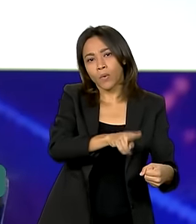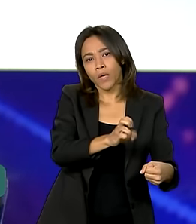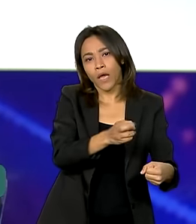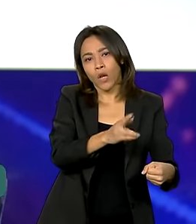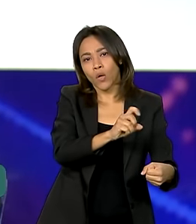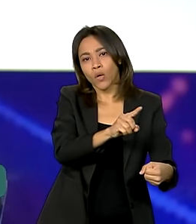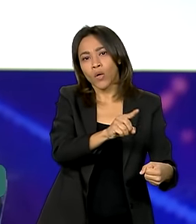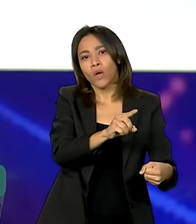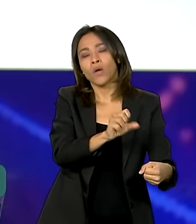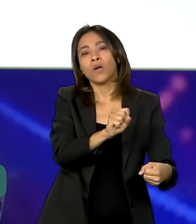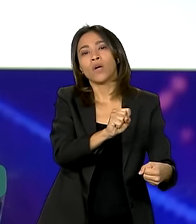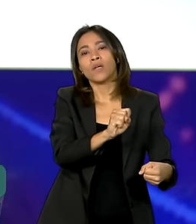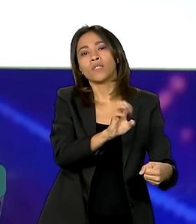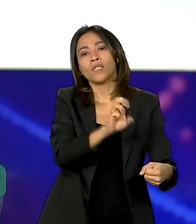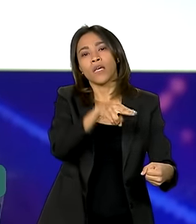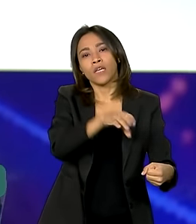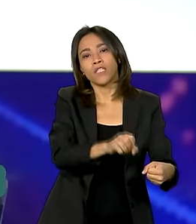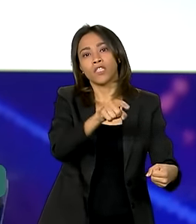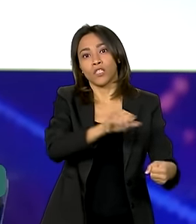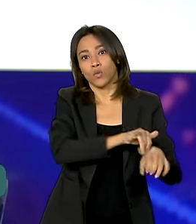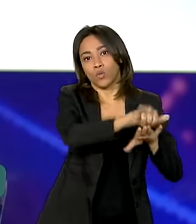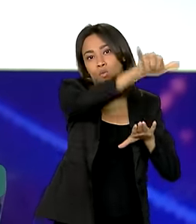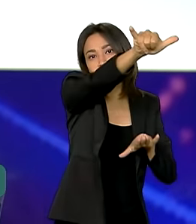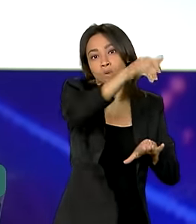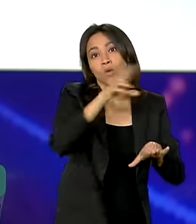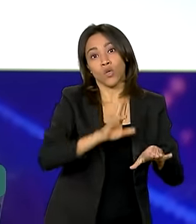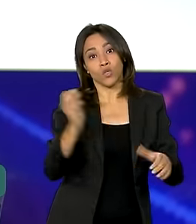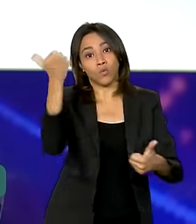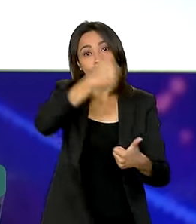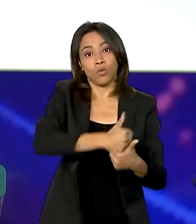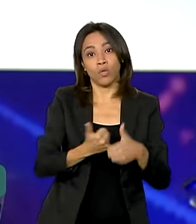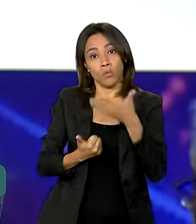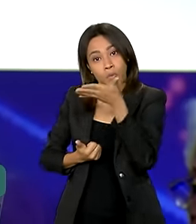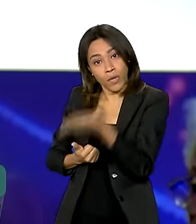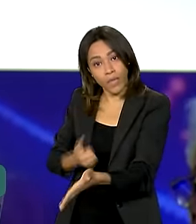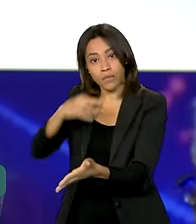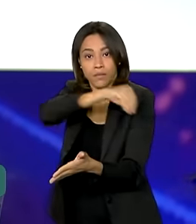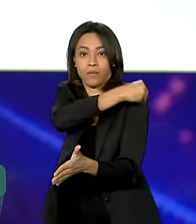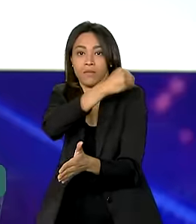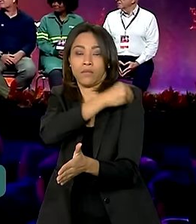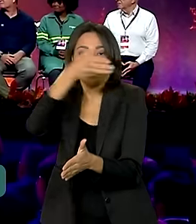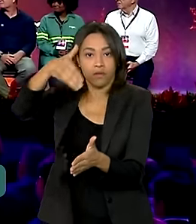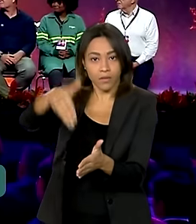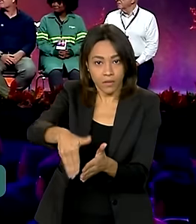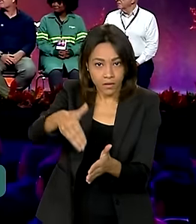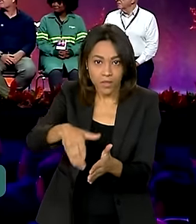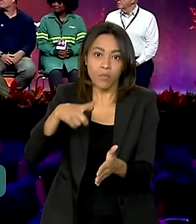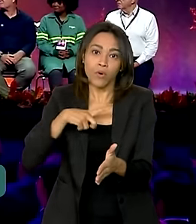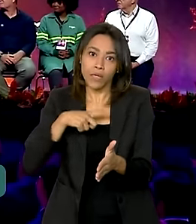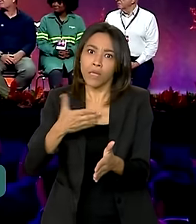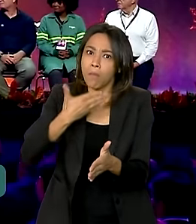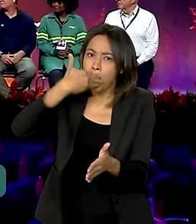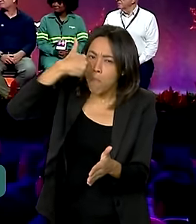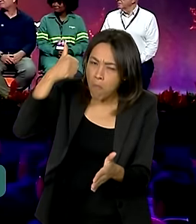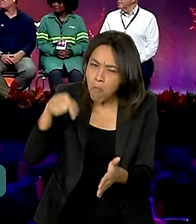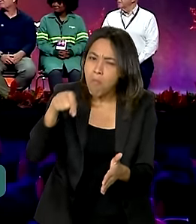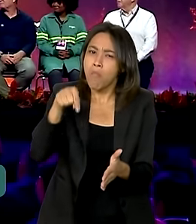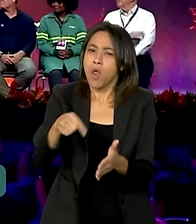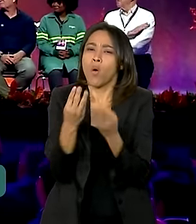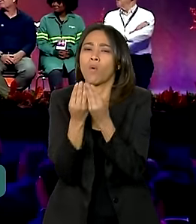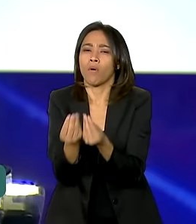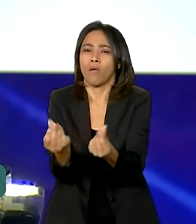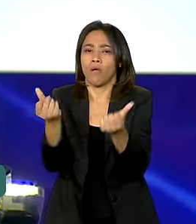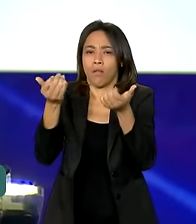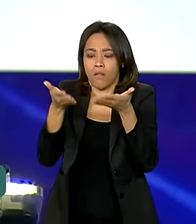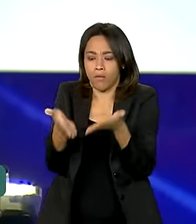etanol de segunda geração, porque ele terá uma pegada de carbono melhor e competitividade.